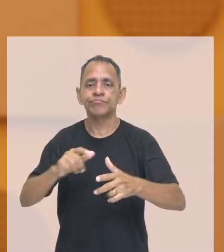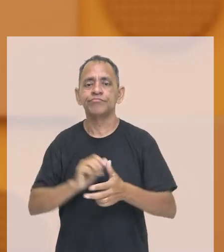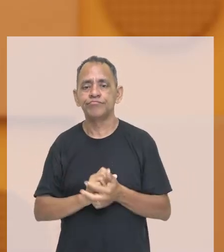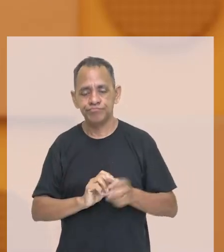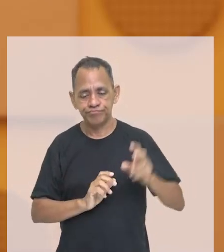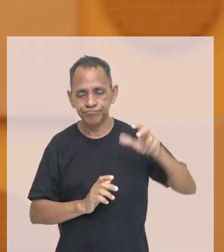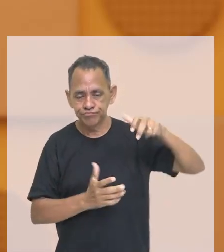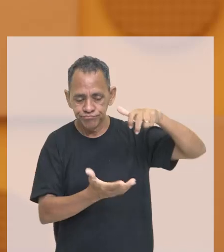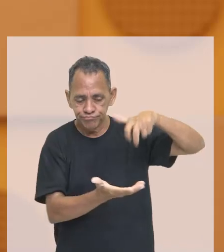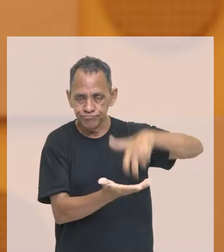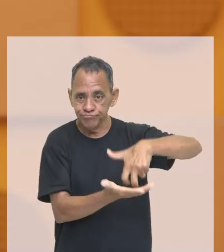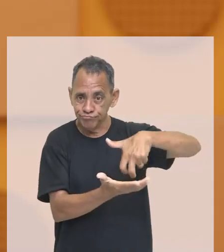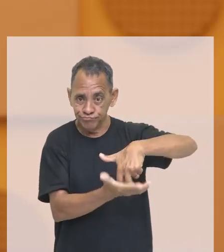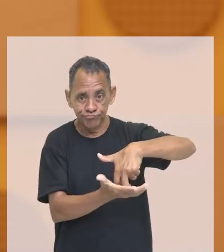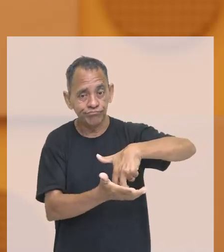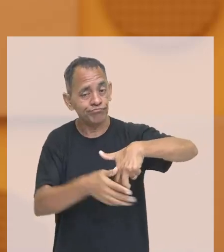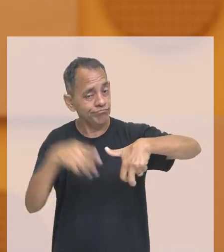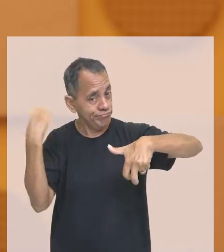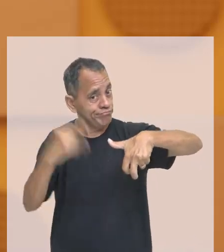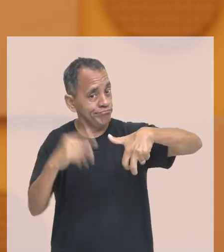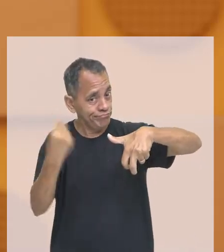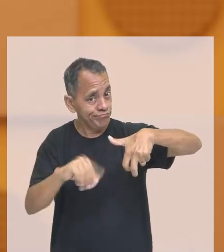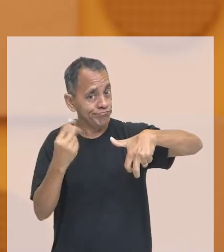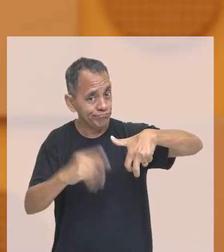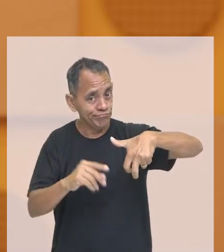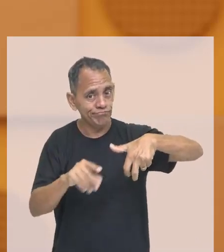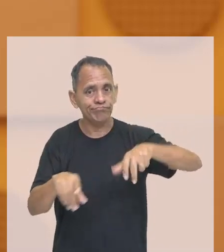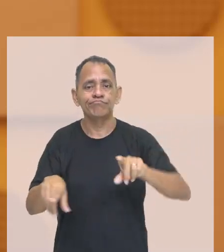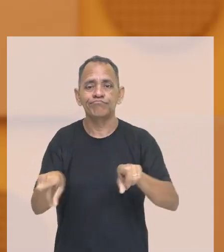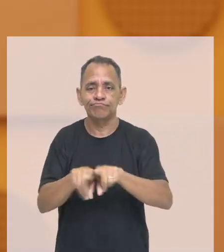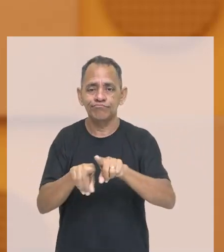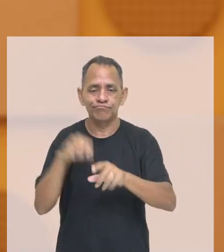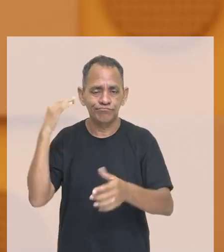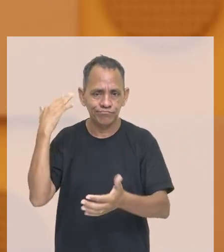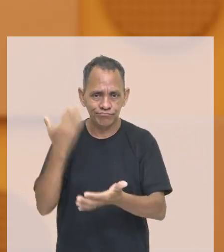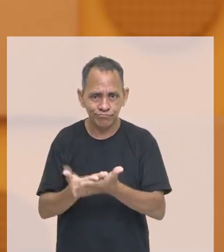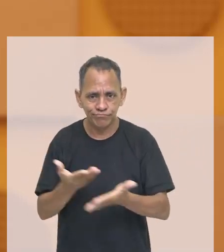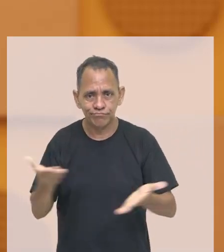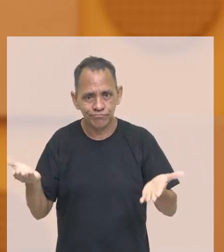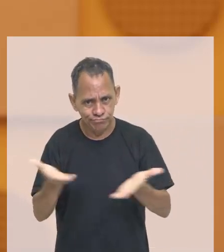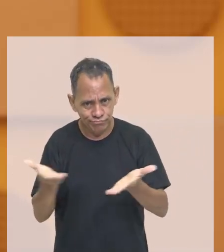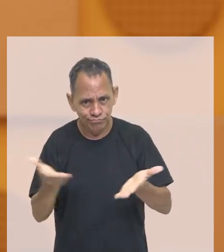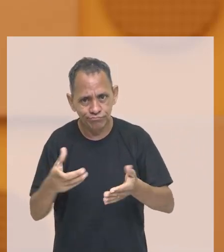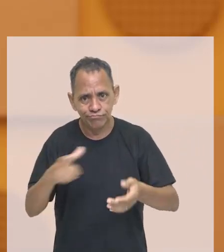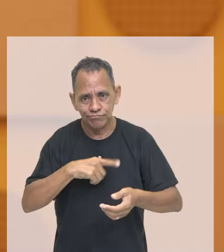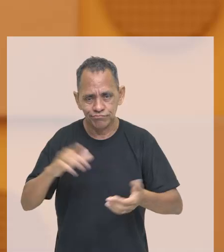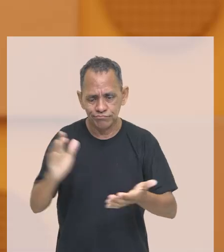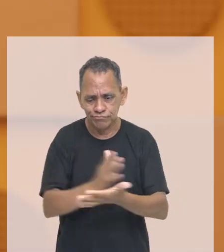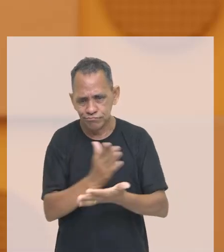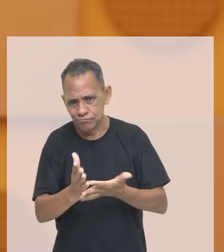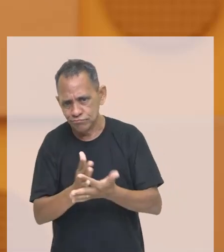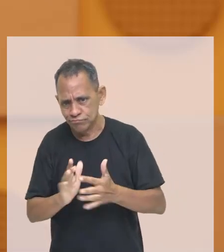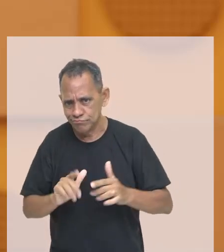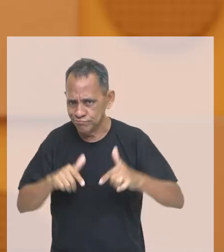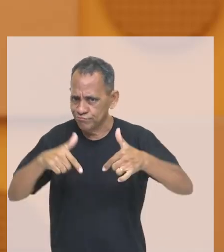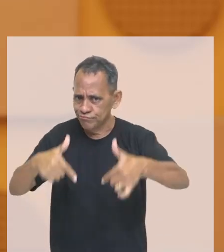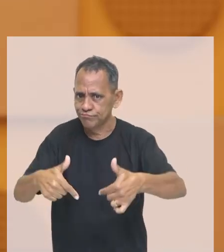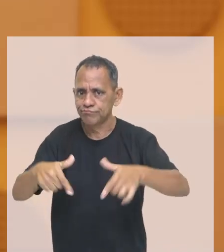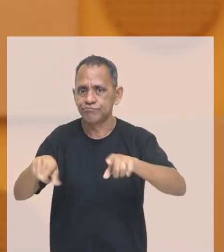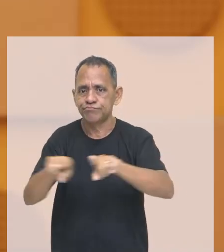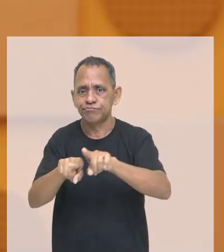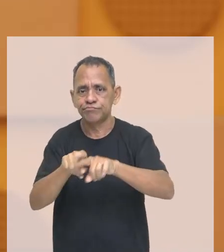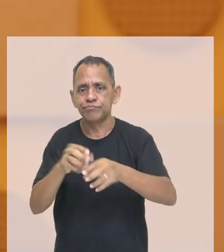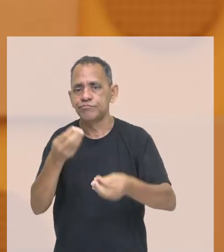resolvida com a ditadura militar. Pouquíssimas pessoas, ou quase ninguém, foi preso por torturar, por tortura nos